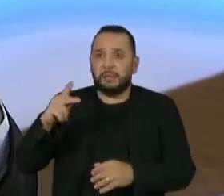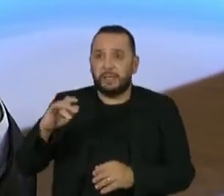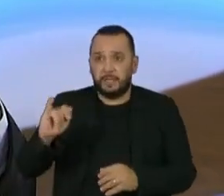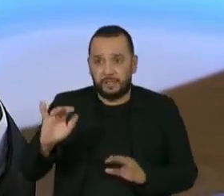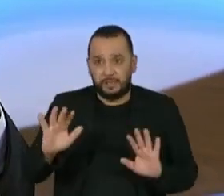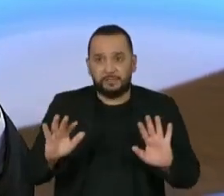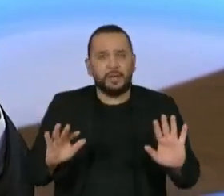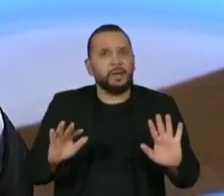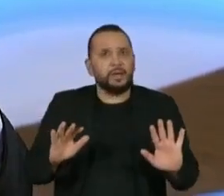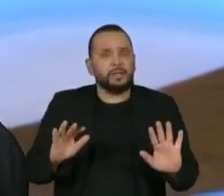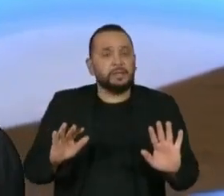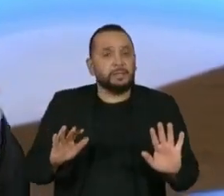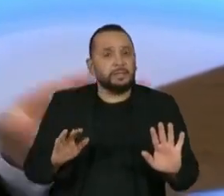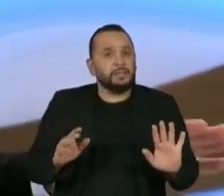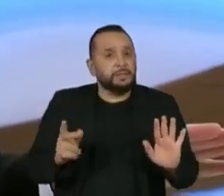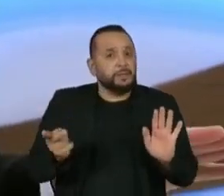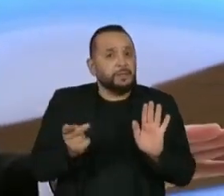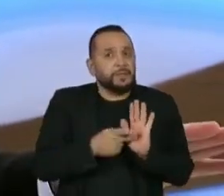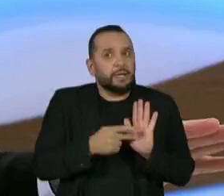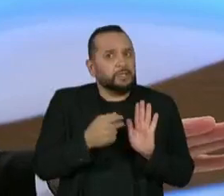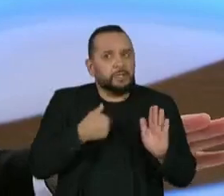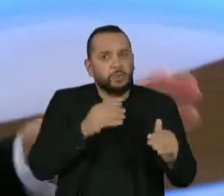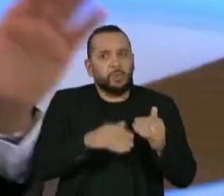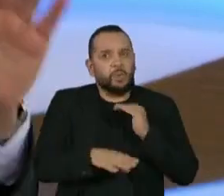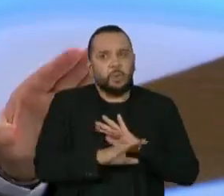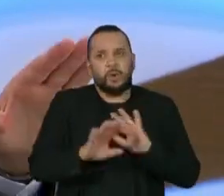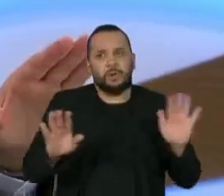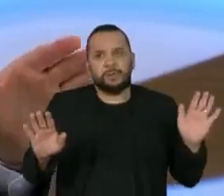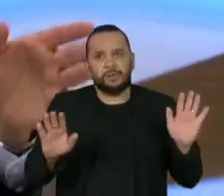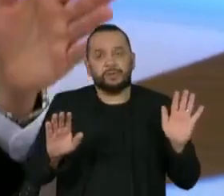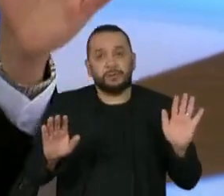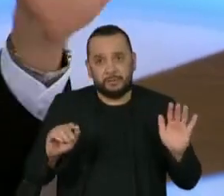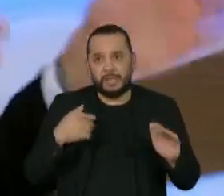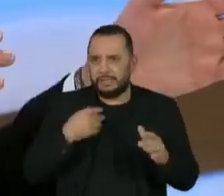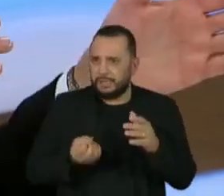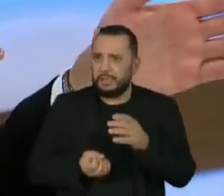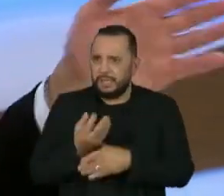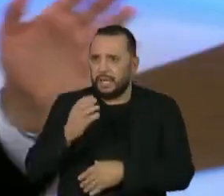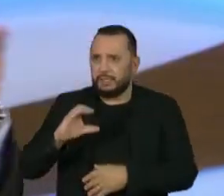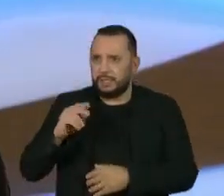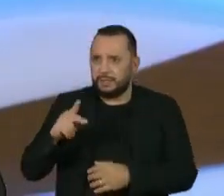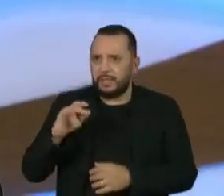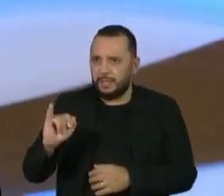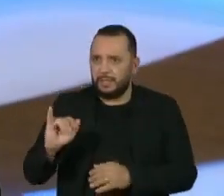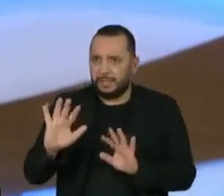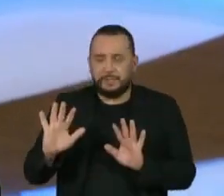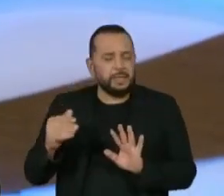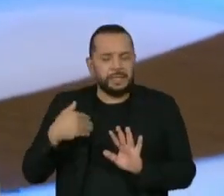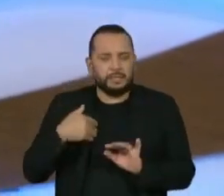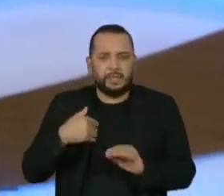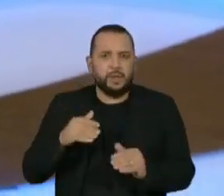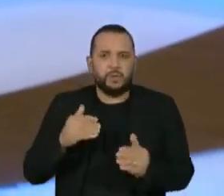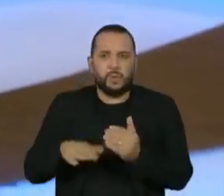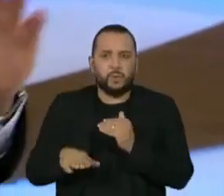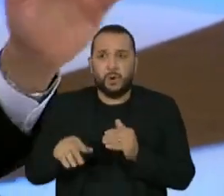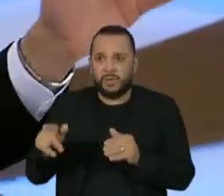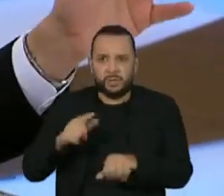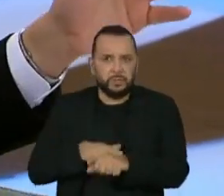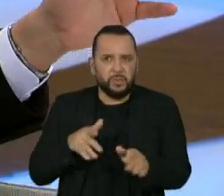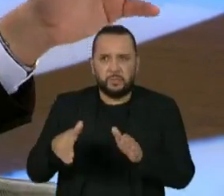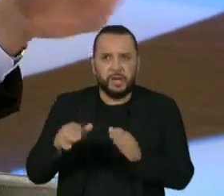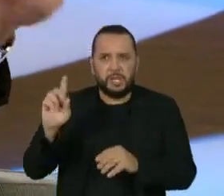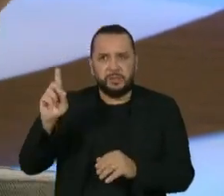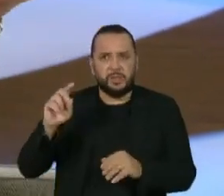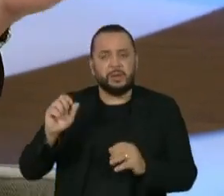ela, em razão das circunstâncias de fato, eu não concordasse. Ela seria instalada, não seria naquele momento, mas seria instalada. Em